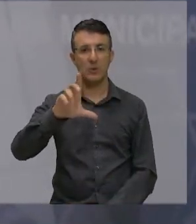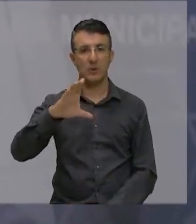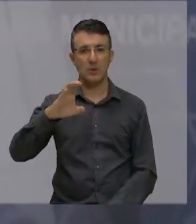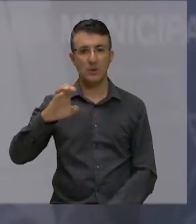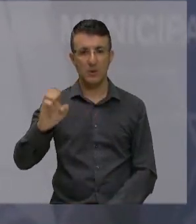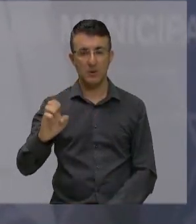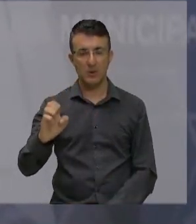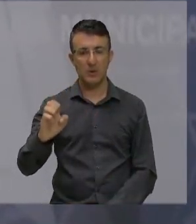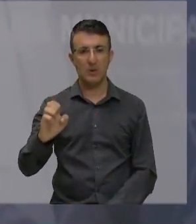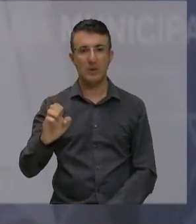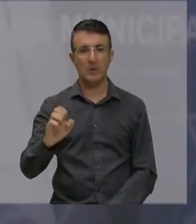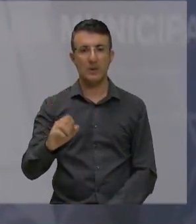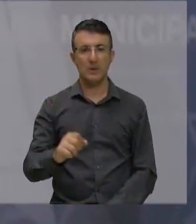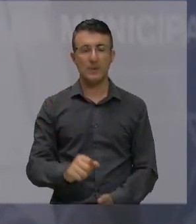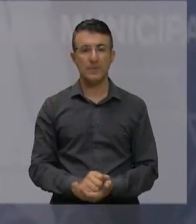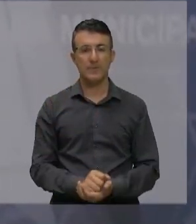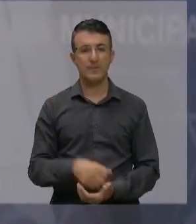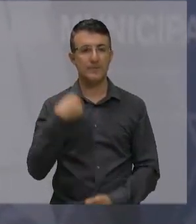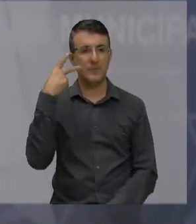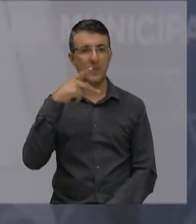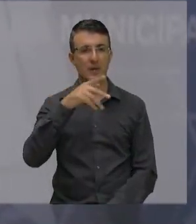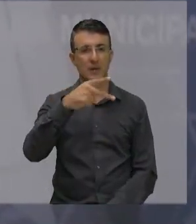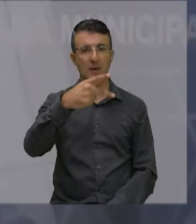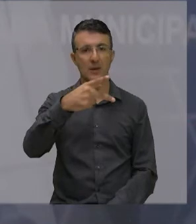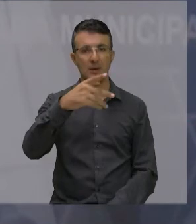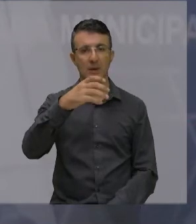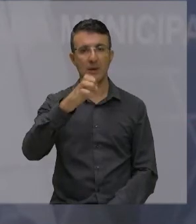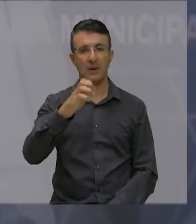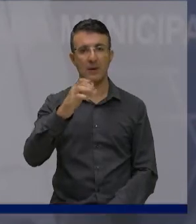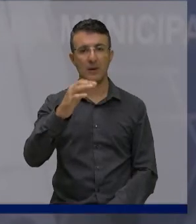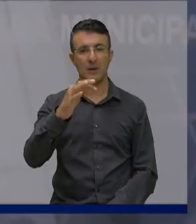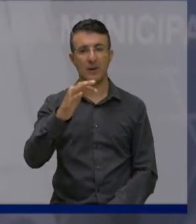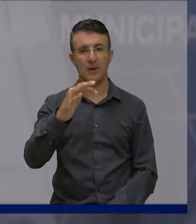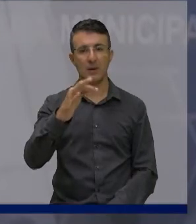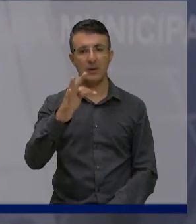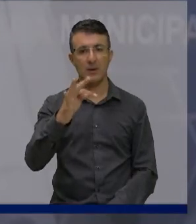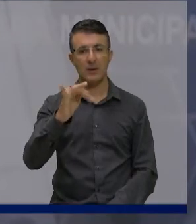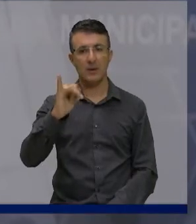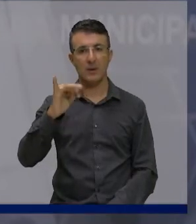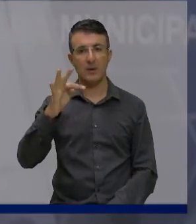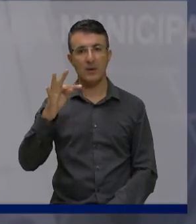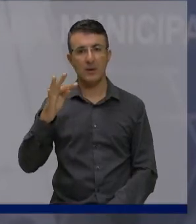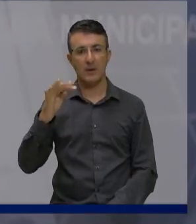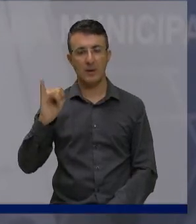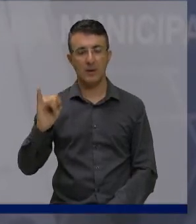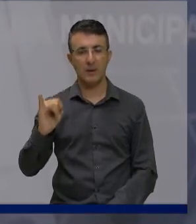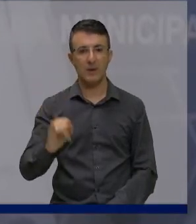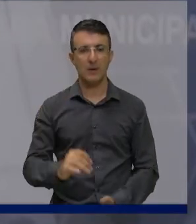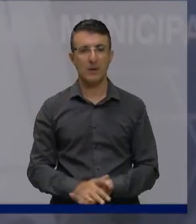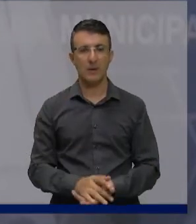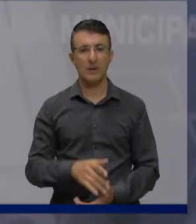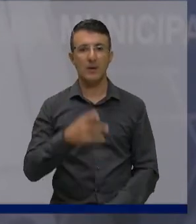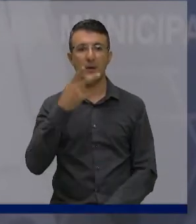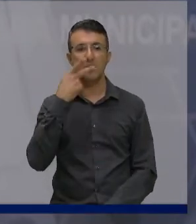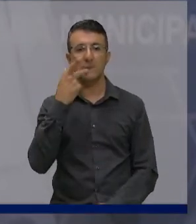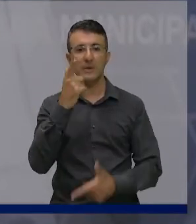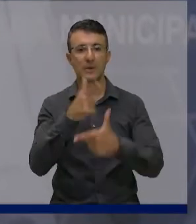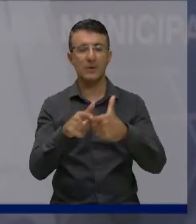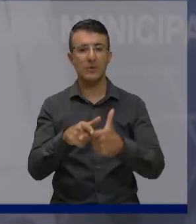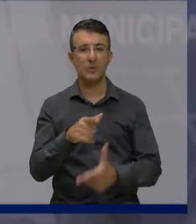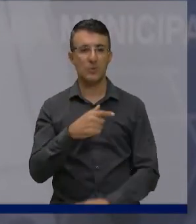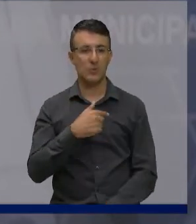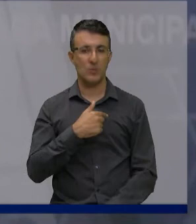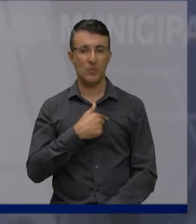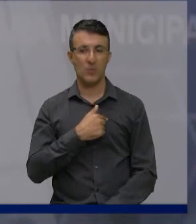falar um pouquinho de coração a noite hoje foi meia calorada então próximo aí amigão vamos mostrar que